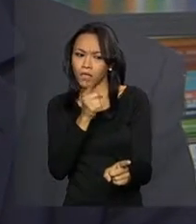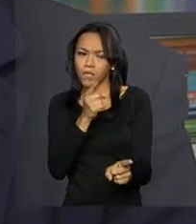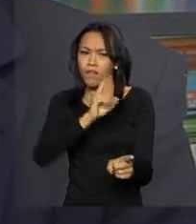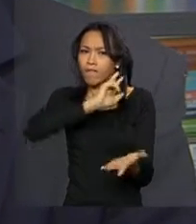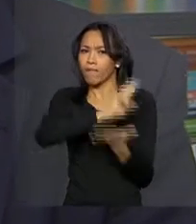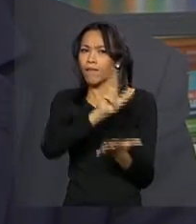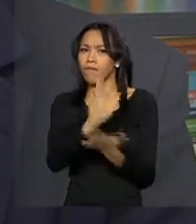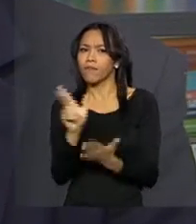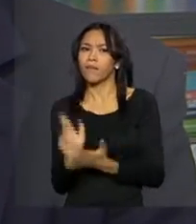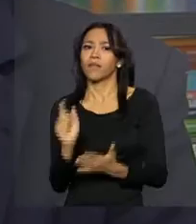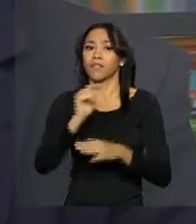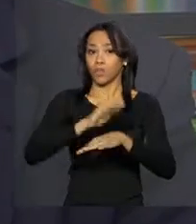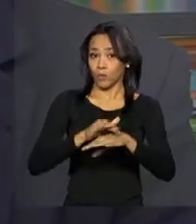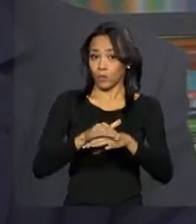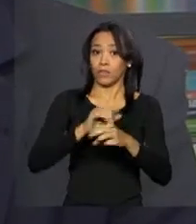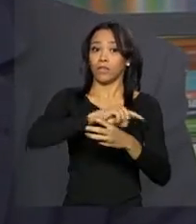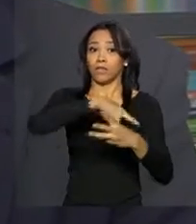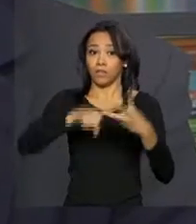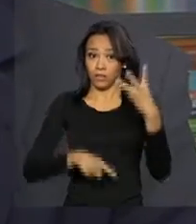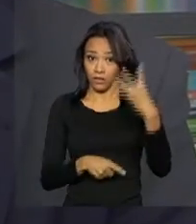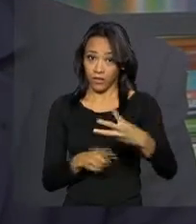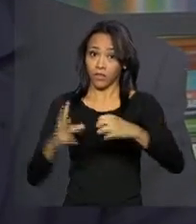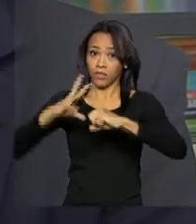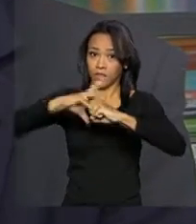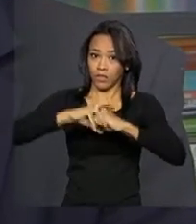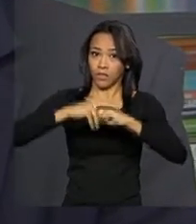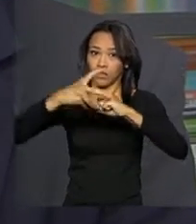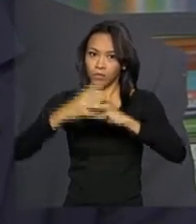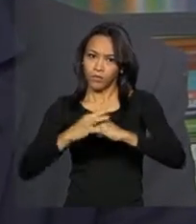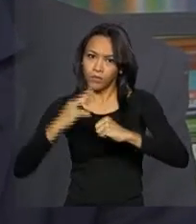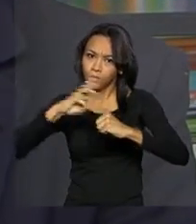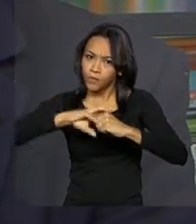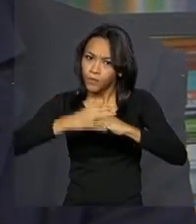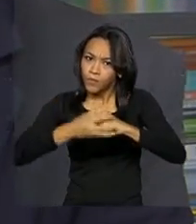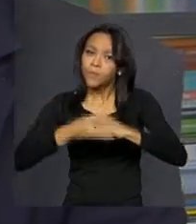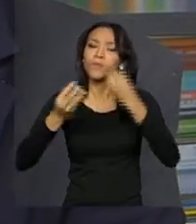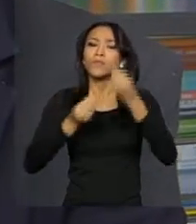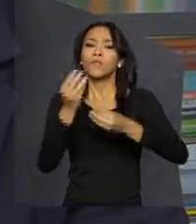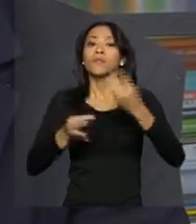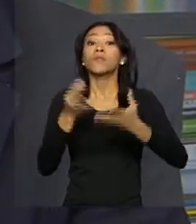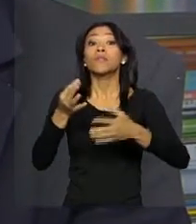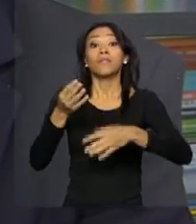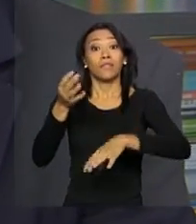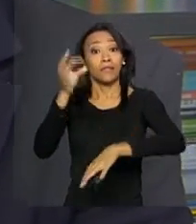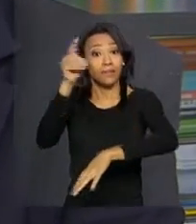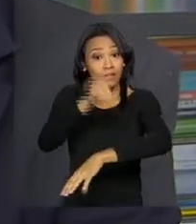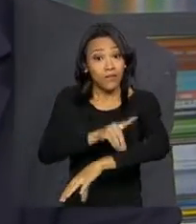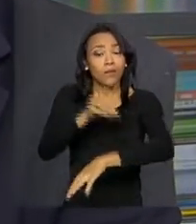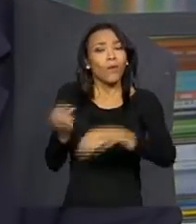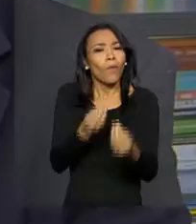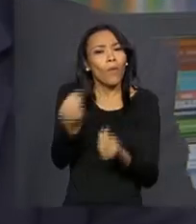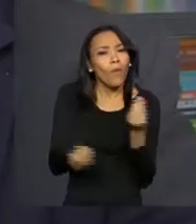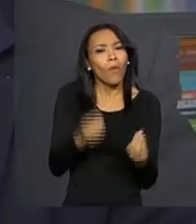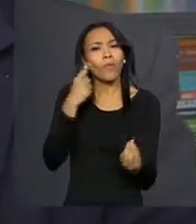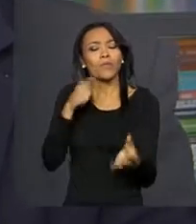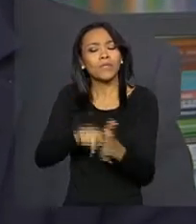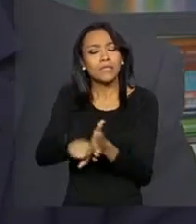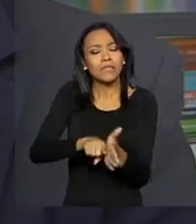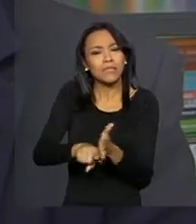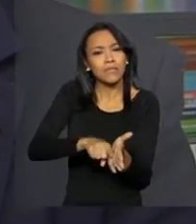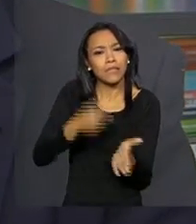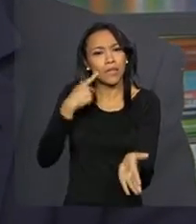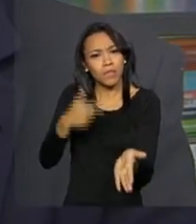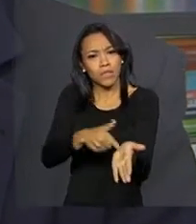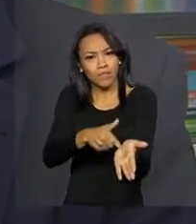às doenças, zika, chikungunha, dengue, para ele poder diagnosticar, orienta os protocolos, quais exames solicitar e o